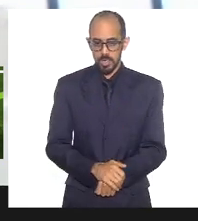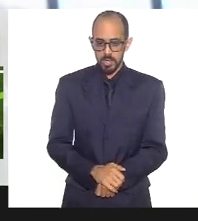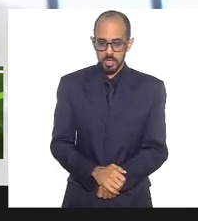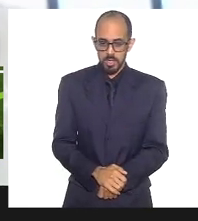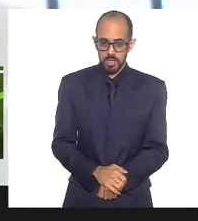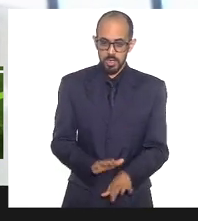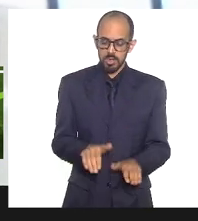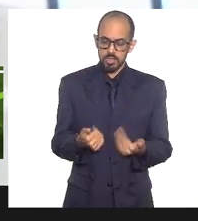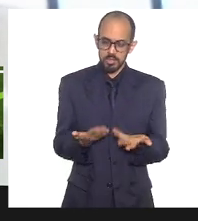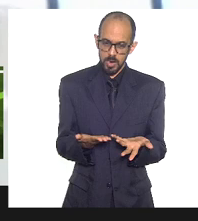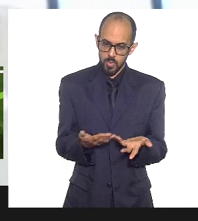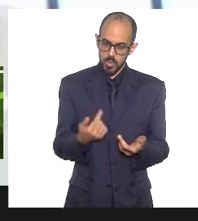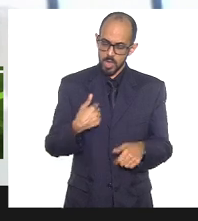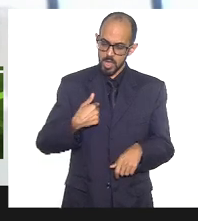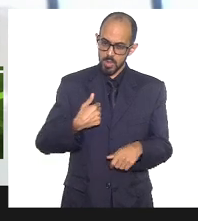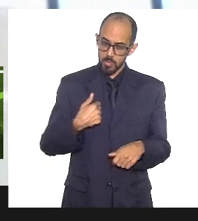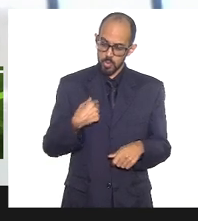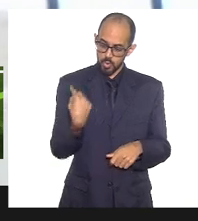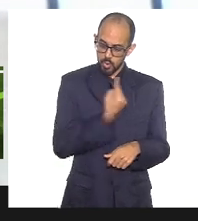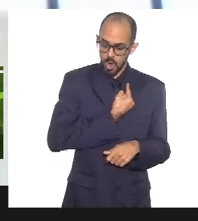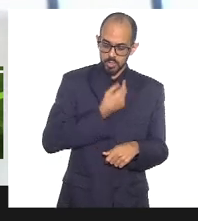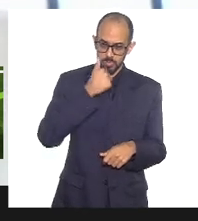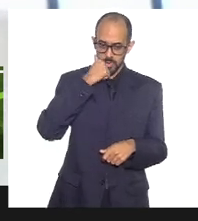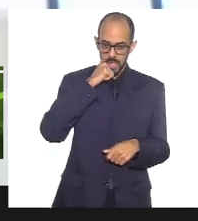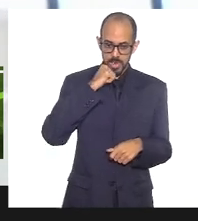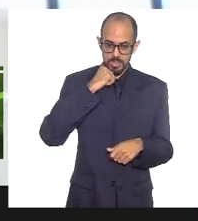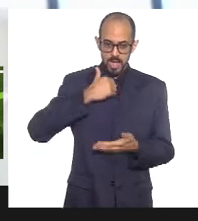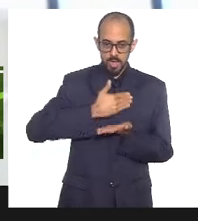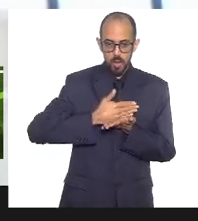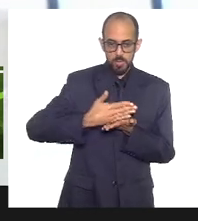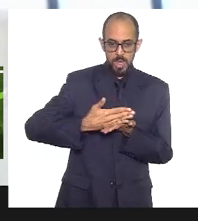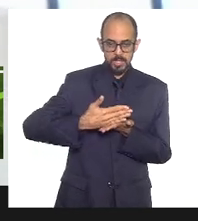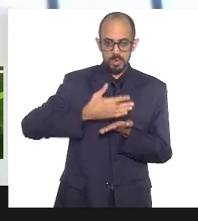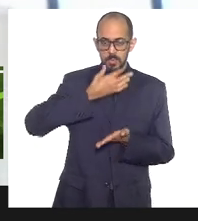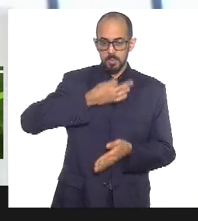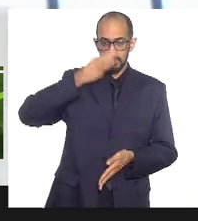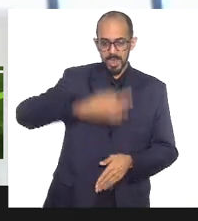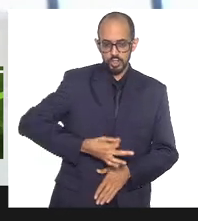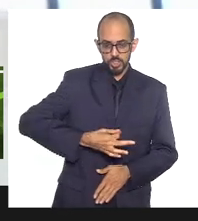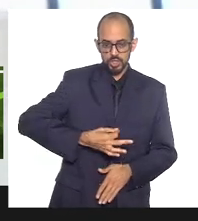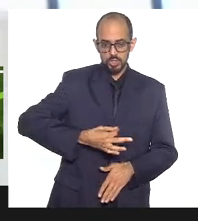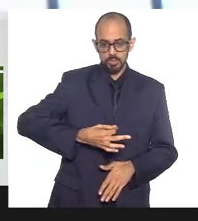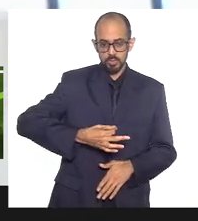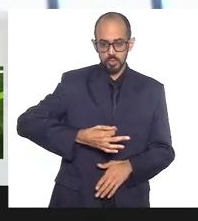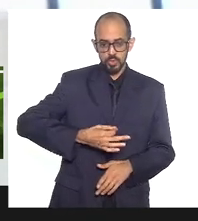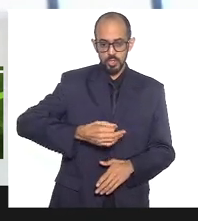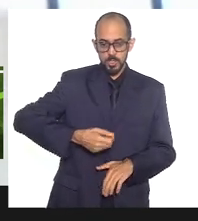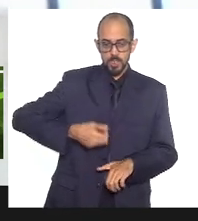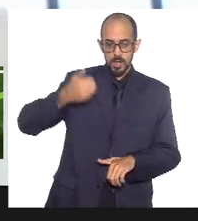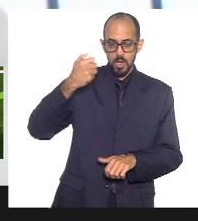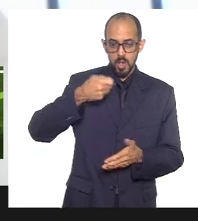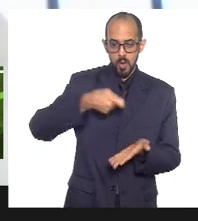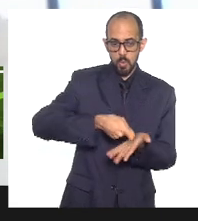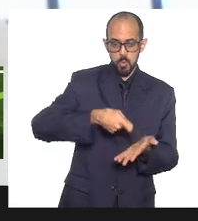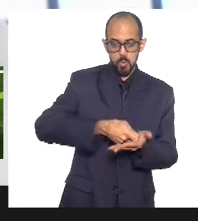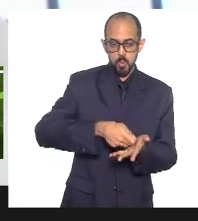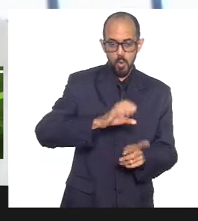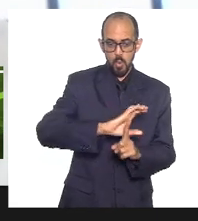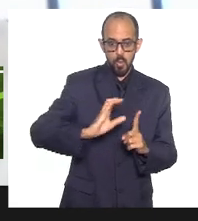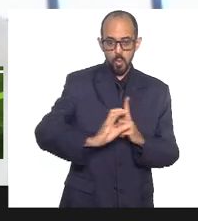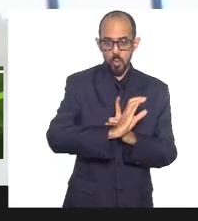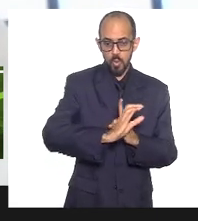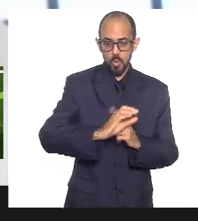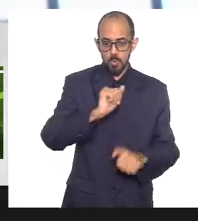Então, por ser mulheres, aí vem o machismo em cima de um culto. Esse